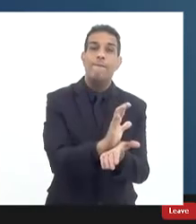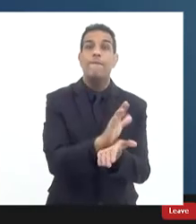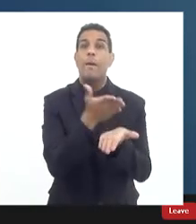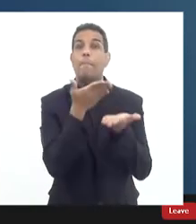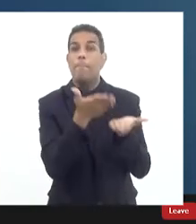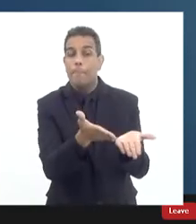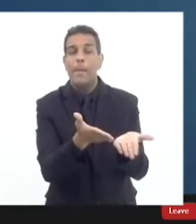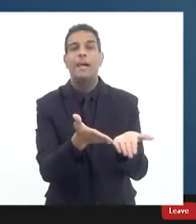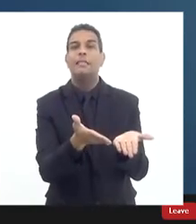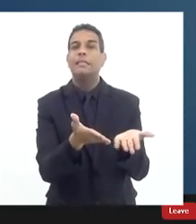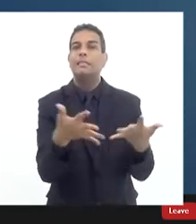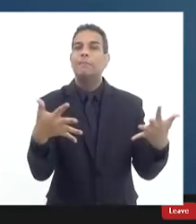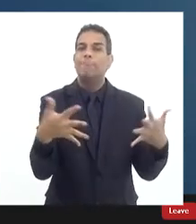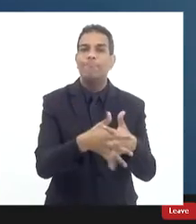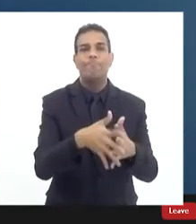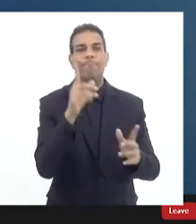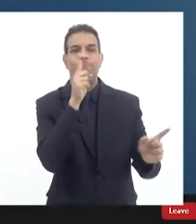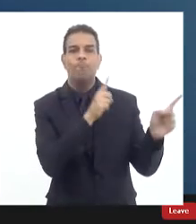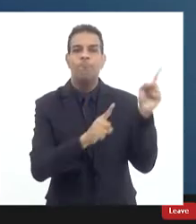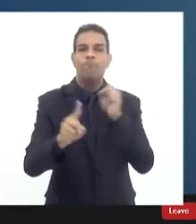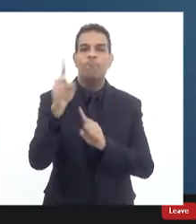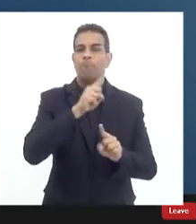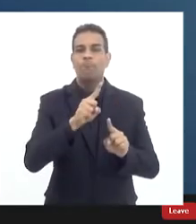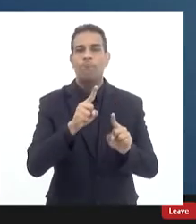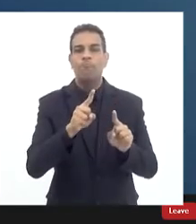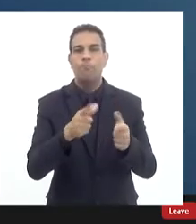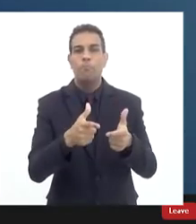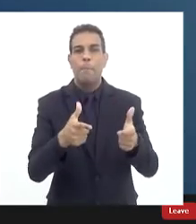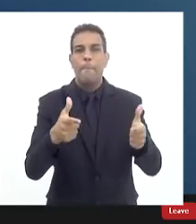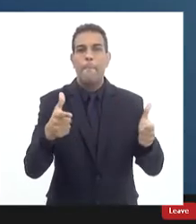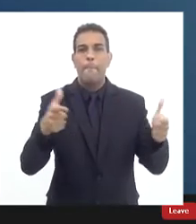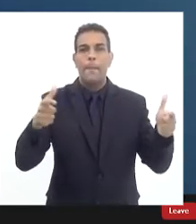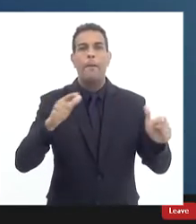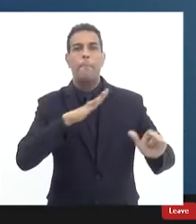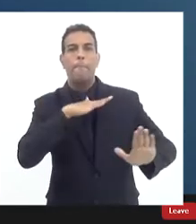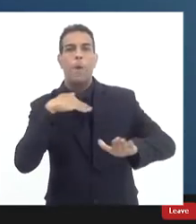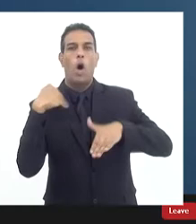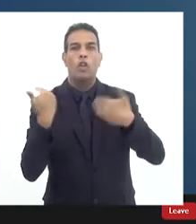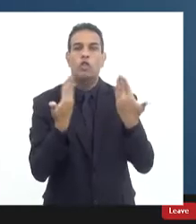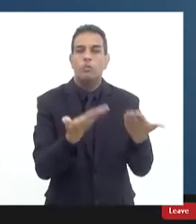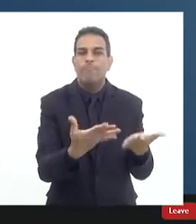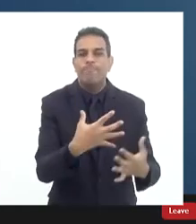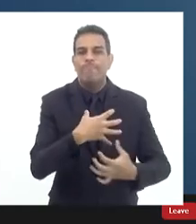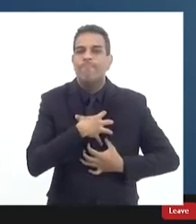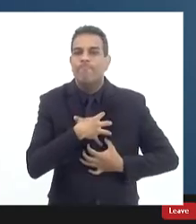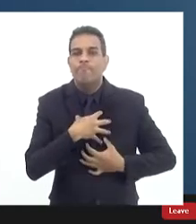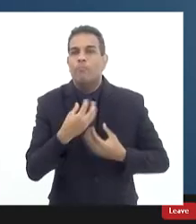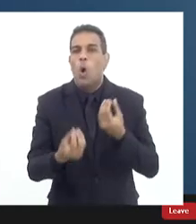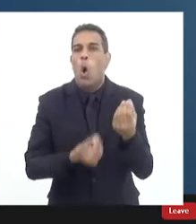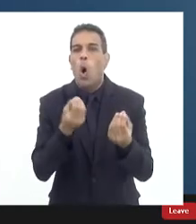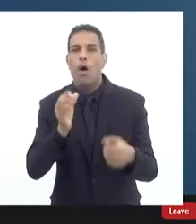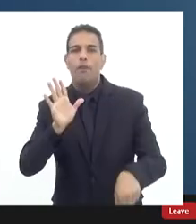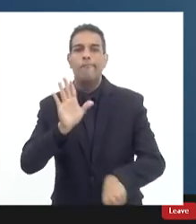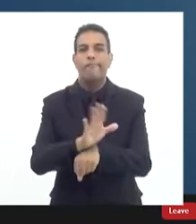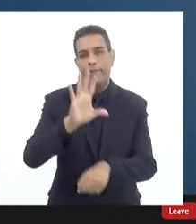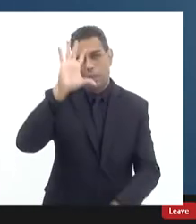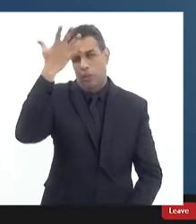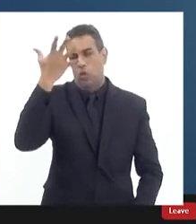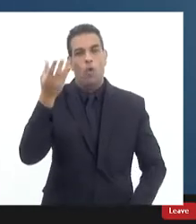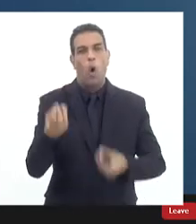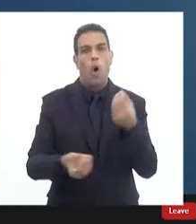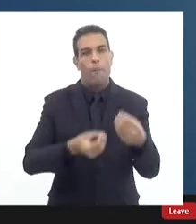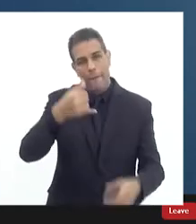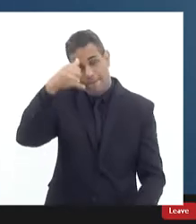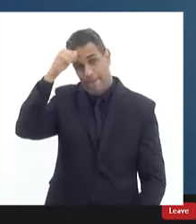ao mesmo tempo a gente não vê a redução da criminalidade aqui no estado sobretudo no município do Rio de Janeiro e na área metropolitana